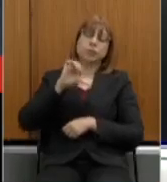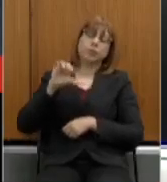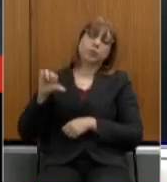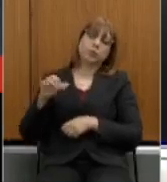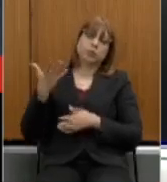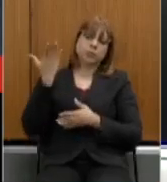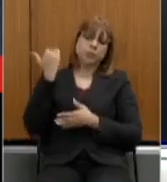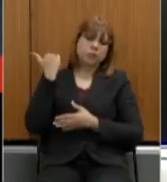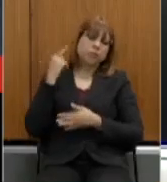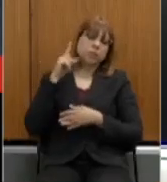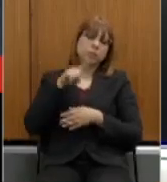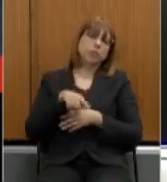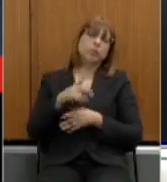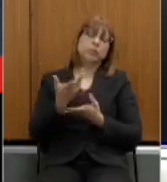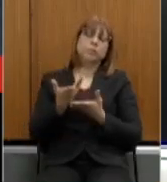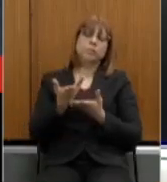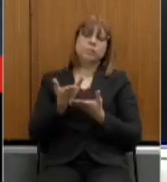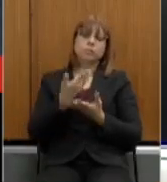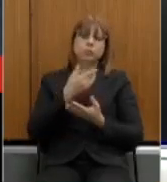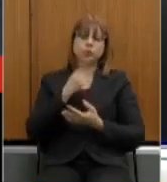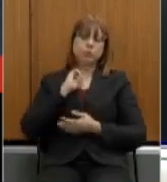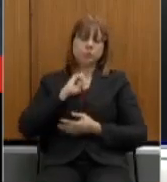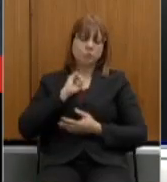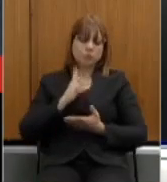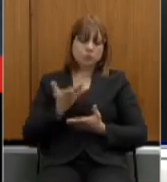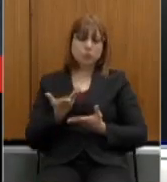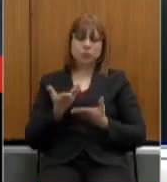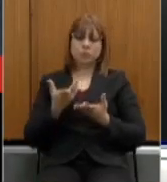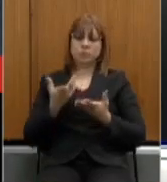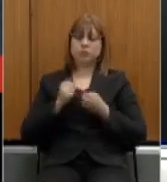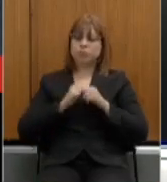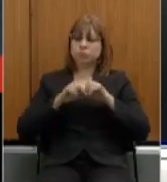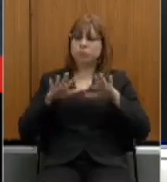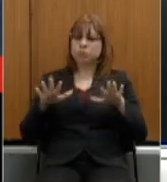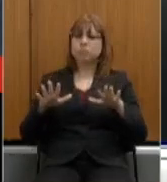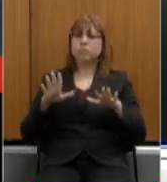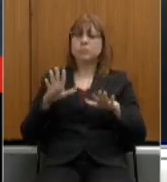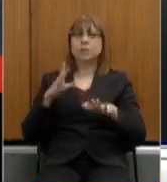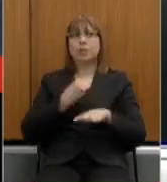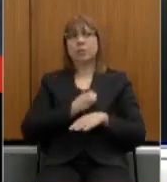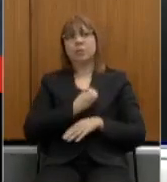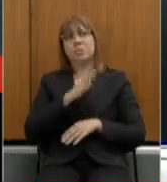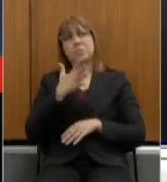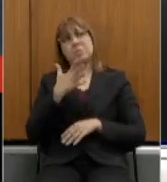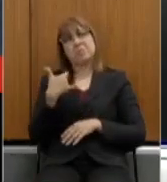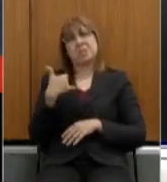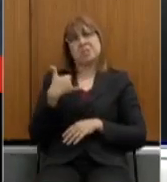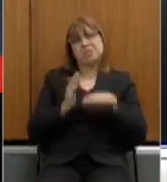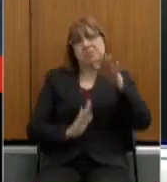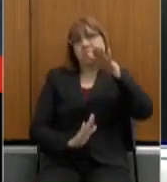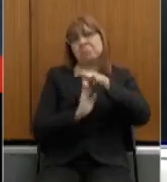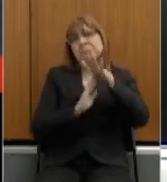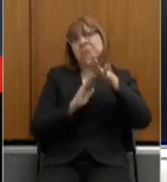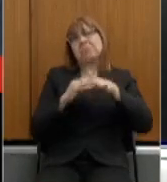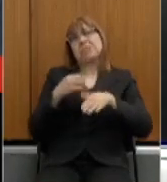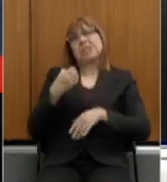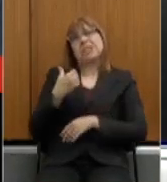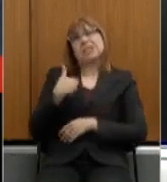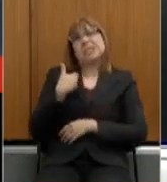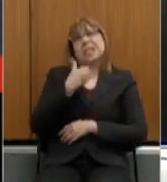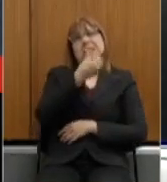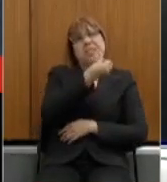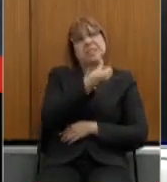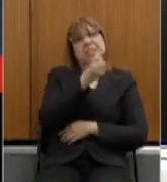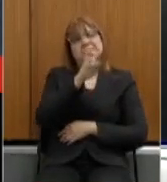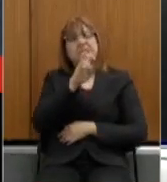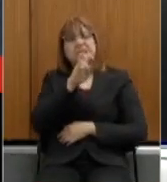mineira, a expectativa de vida era de quase 66 anos, 65,95